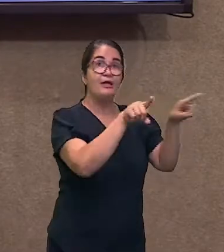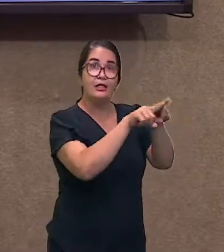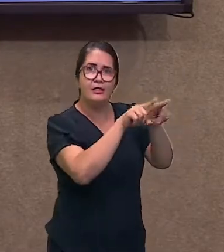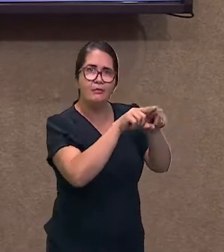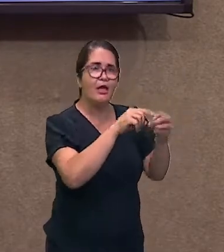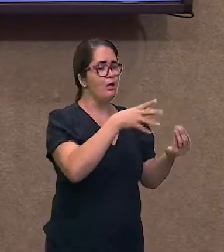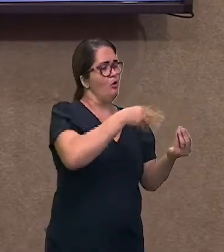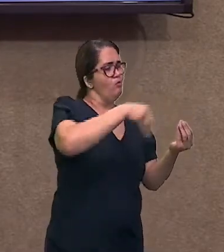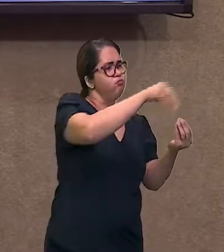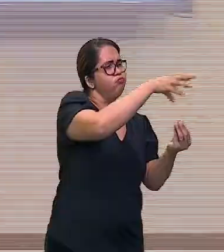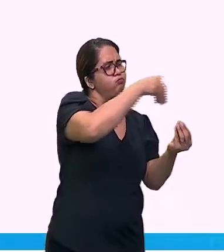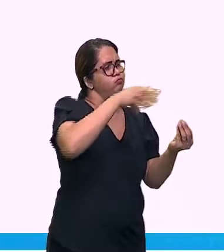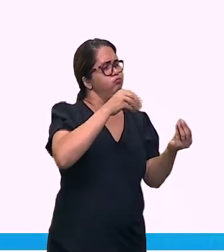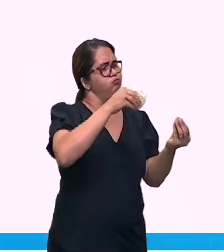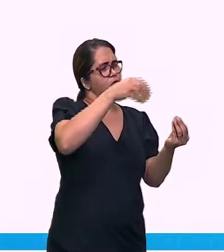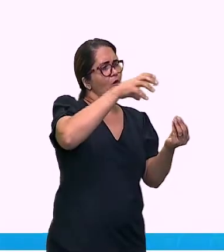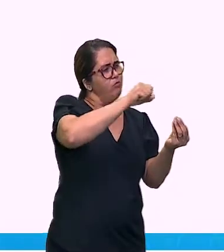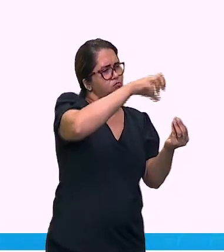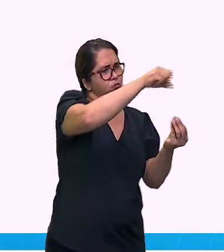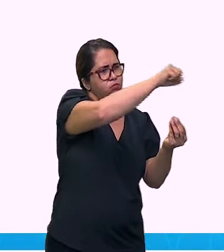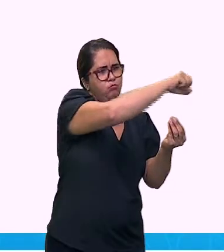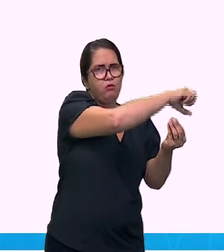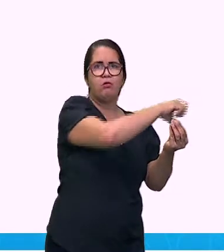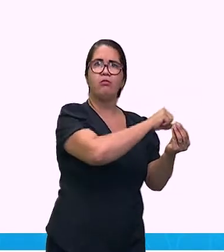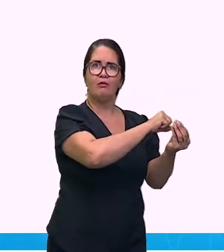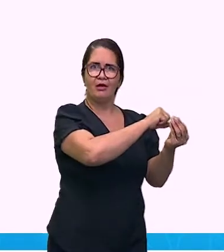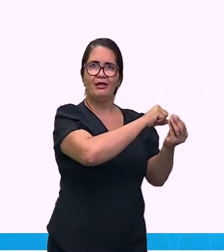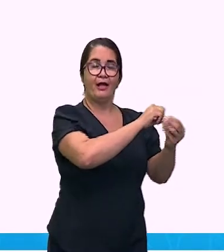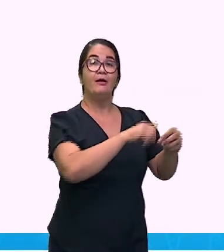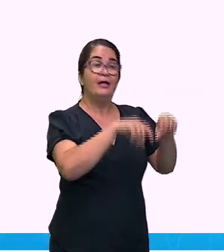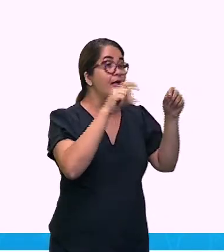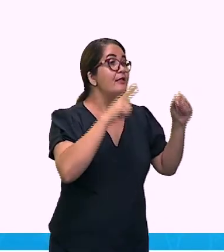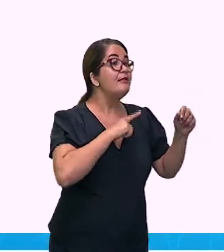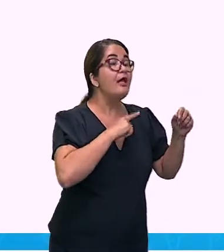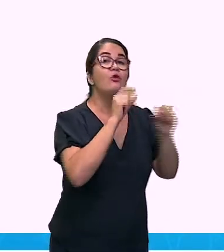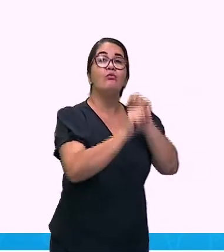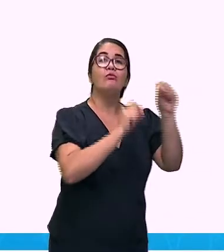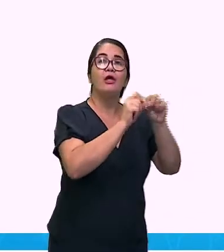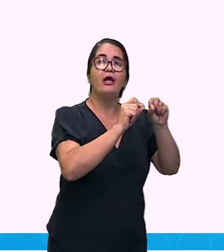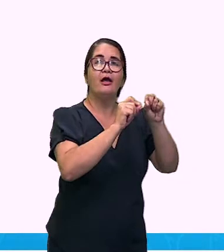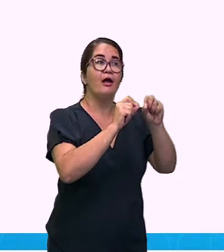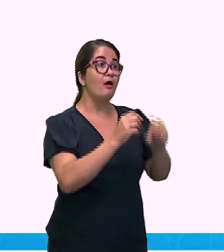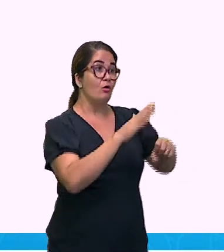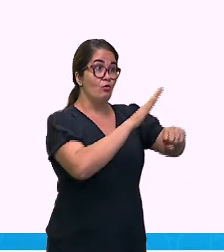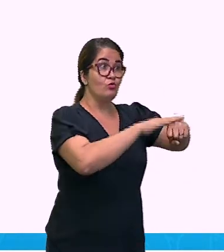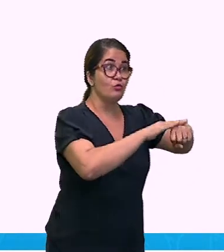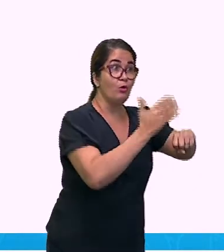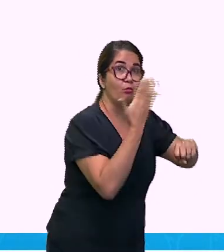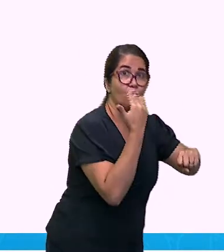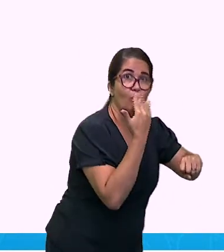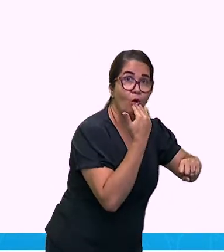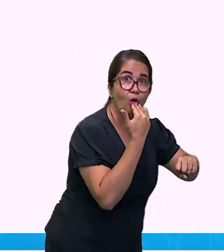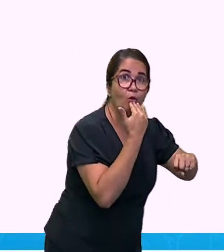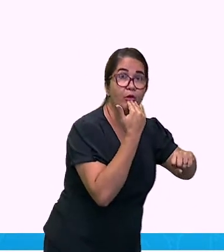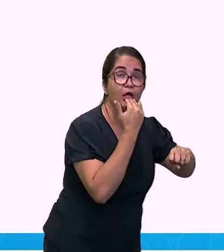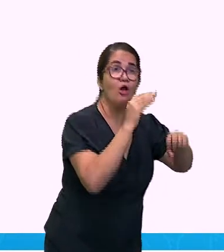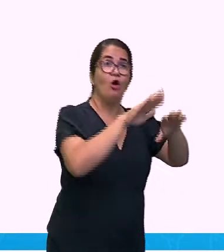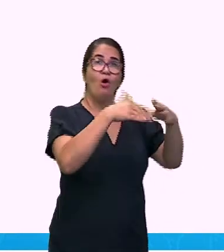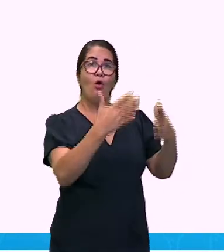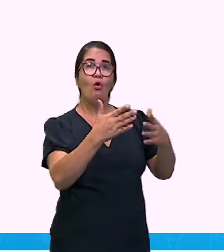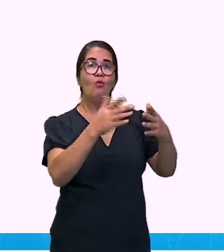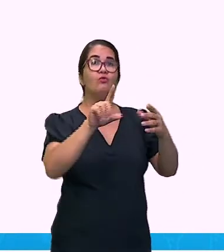Bom, vamos lá. Então, quem são os abióticos? A é que não é